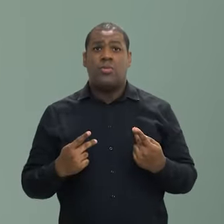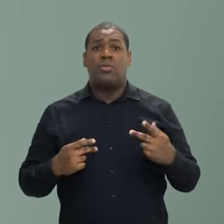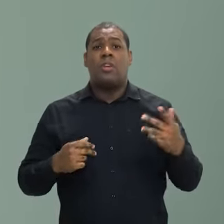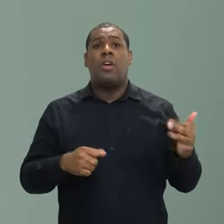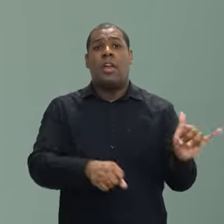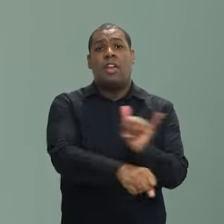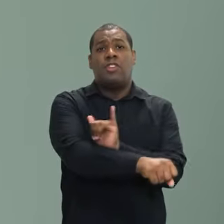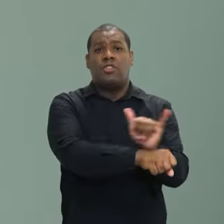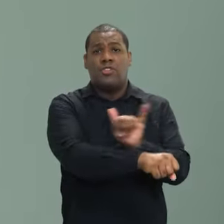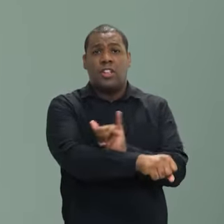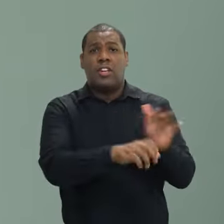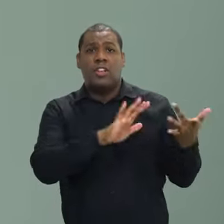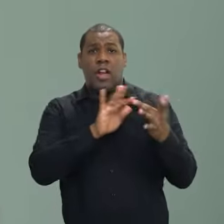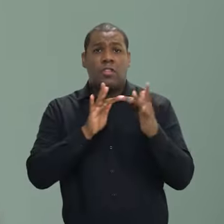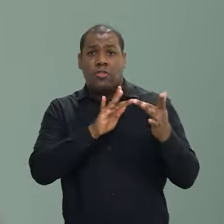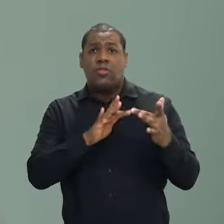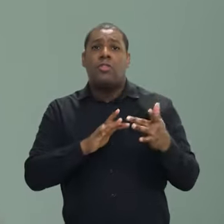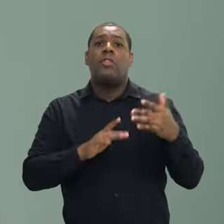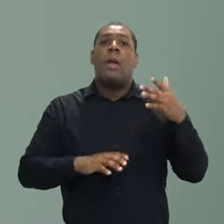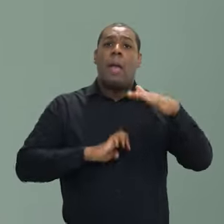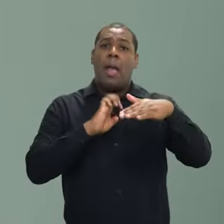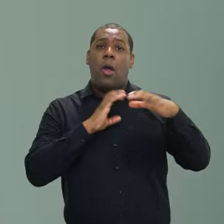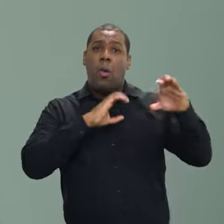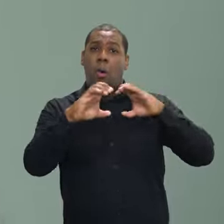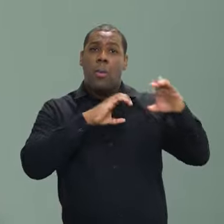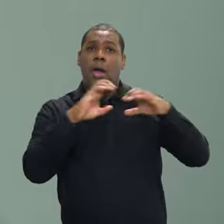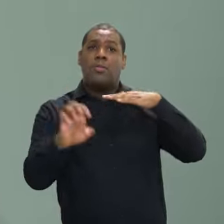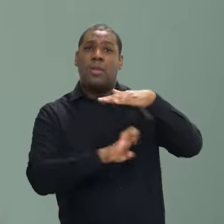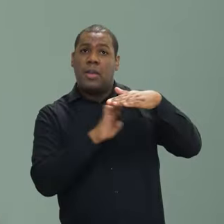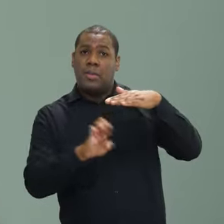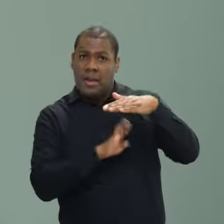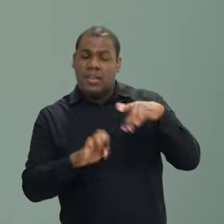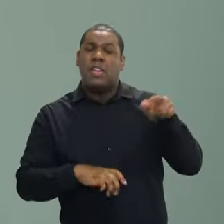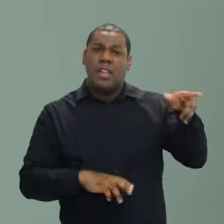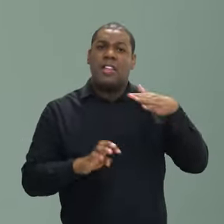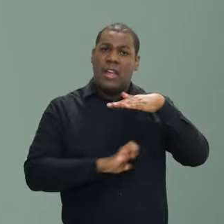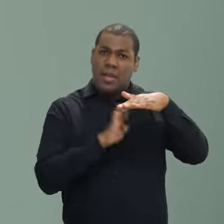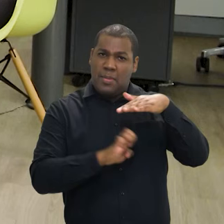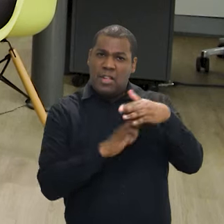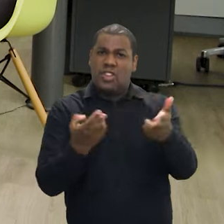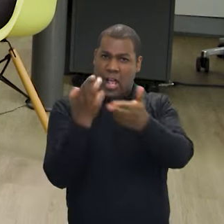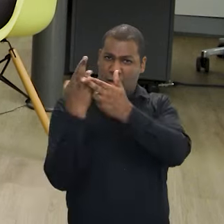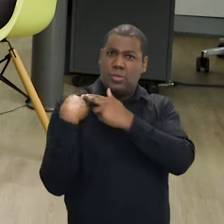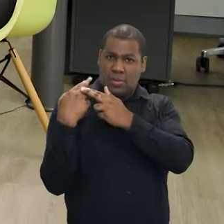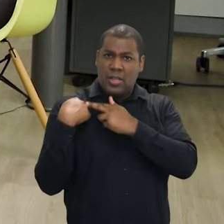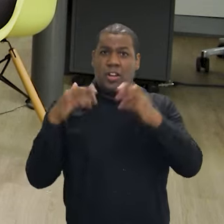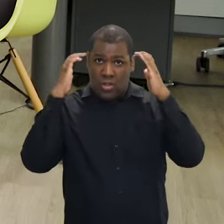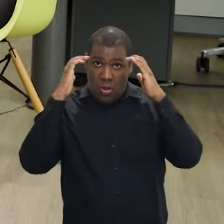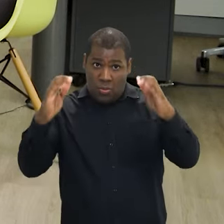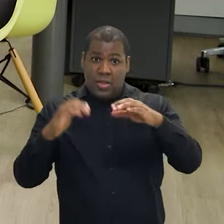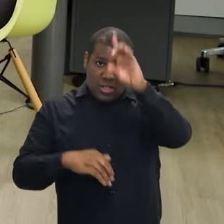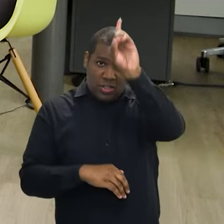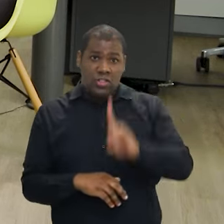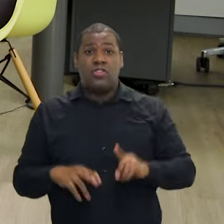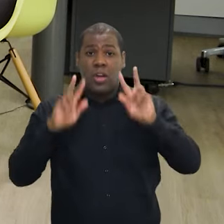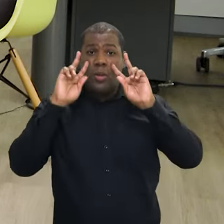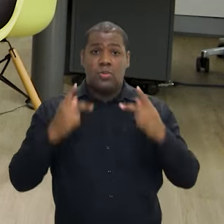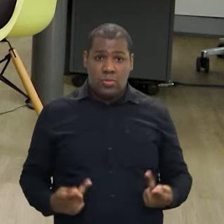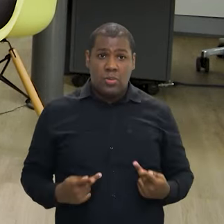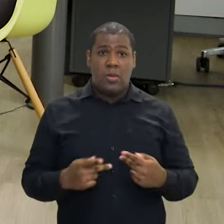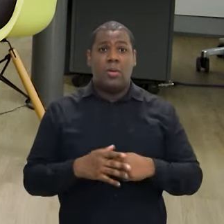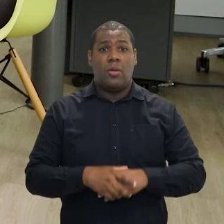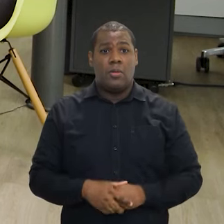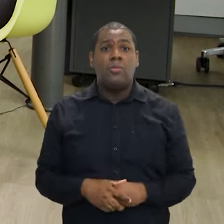de empresas e direitos humanos para dialogar com empresas para que elas sejam responsáveis pela cadeia produtiva que acaba